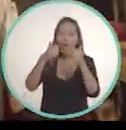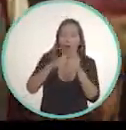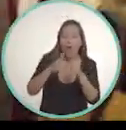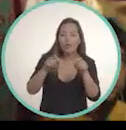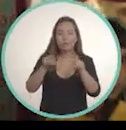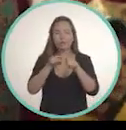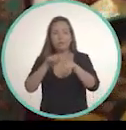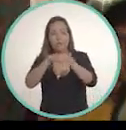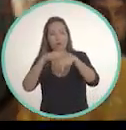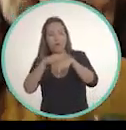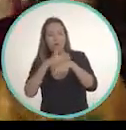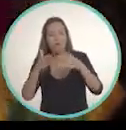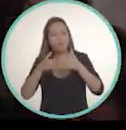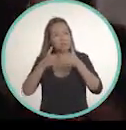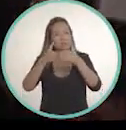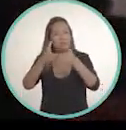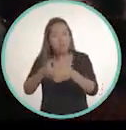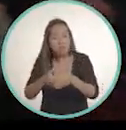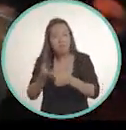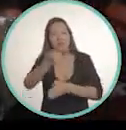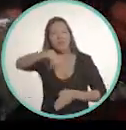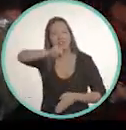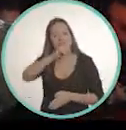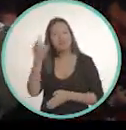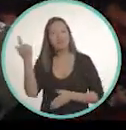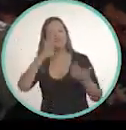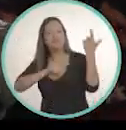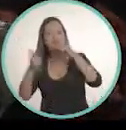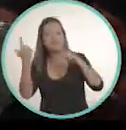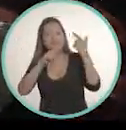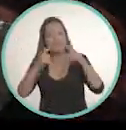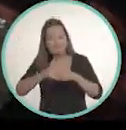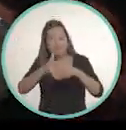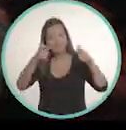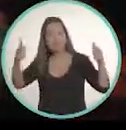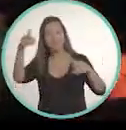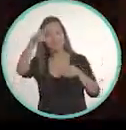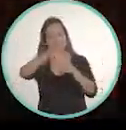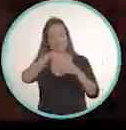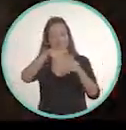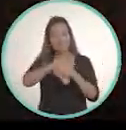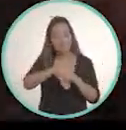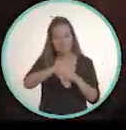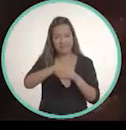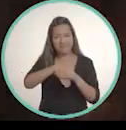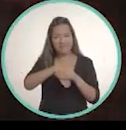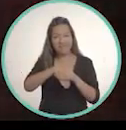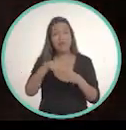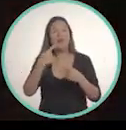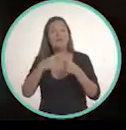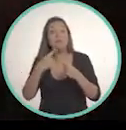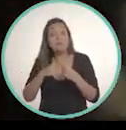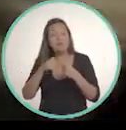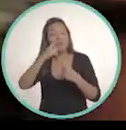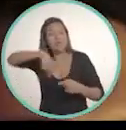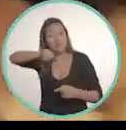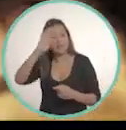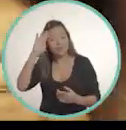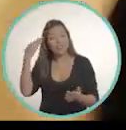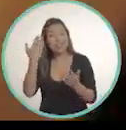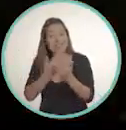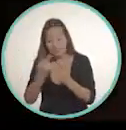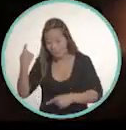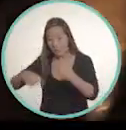metrô. Conversem nas barcas. Conversem em todos os lugares. Vamos ganhar cada dia mais votos. Isso aqui é uma homenagem a quem acredita que